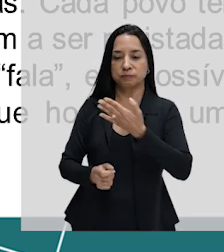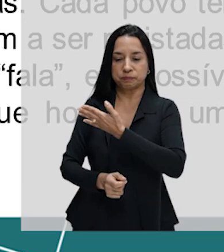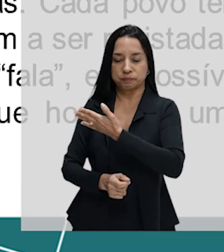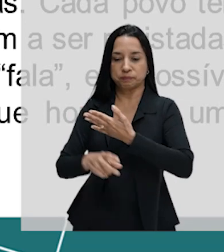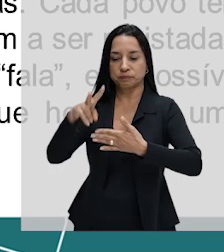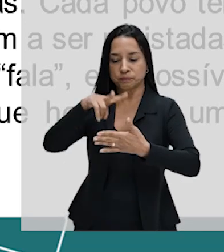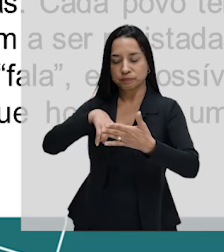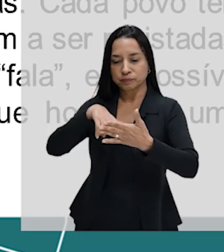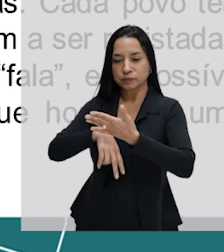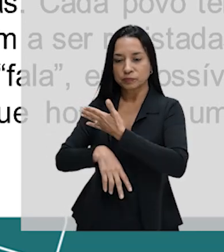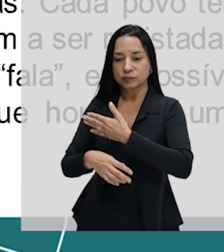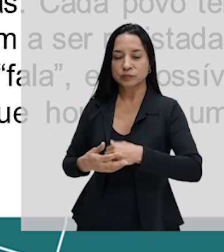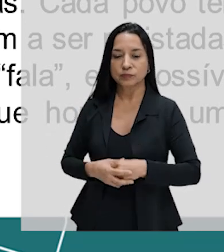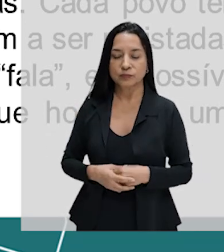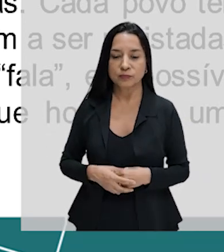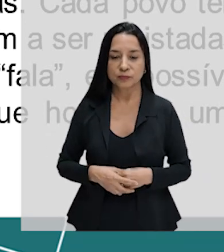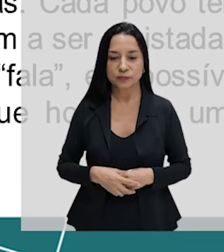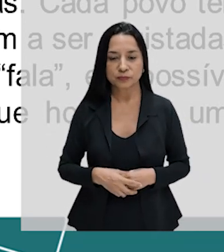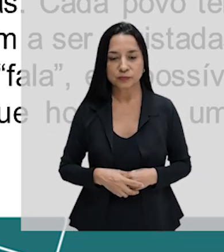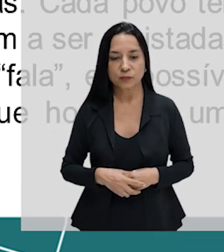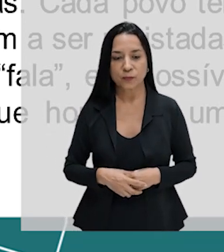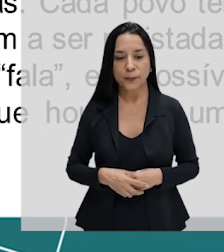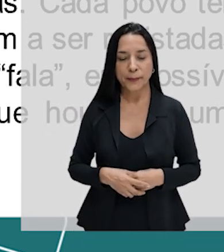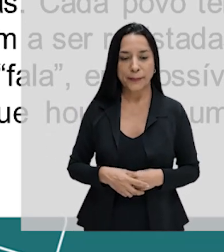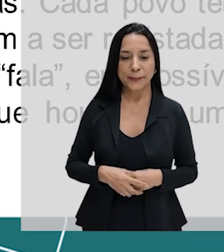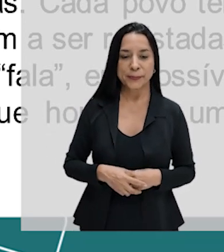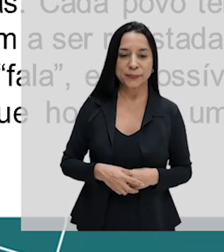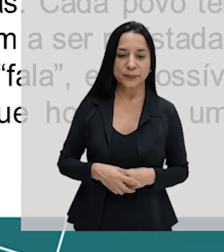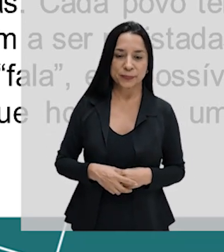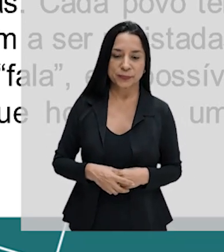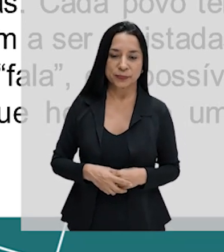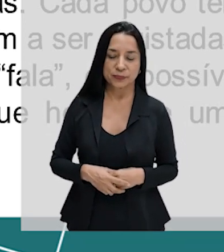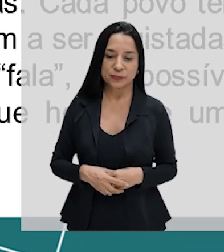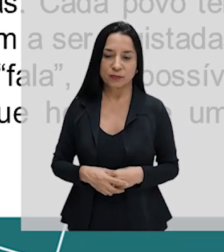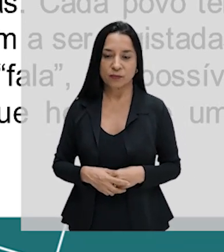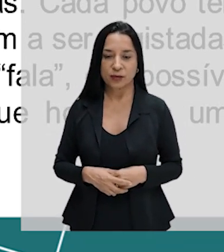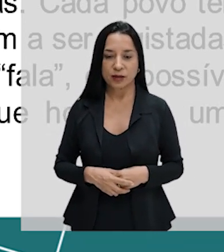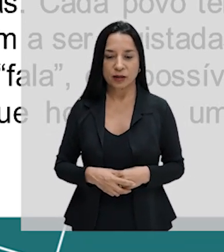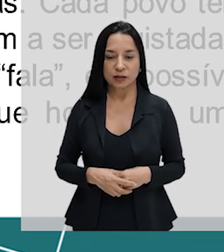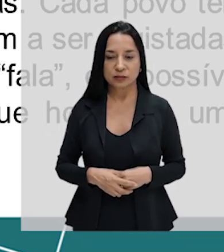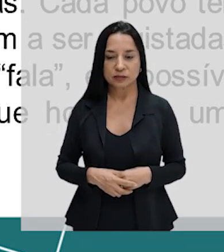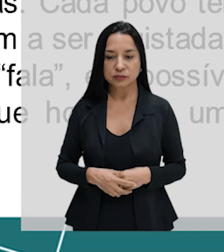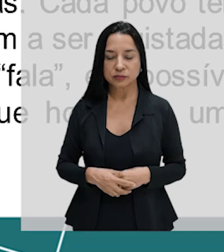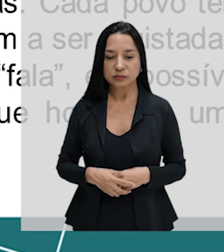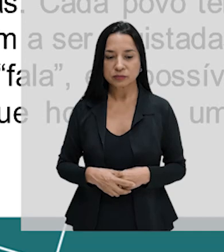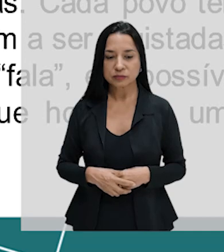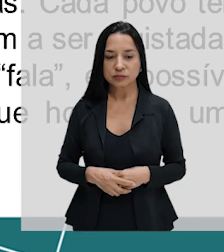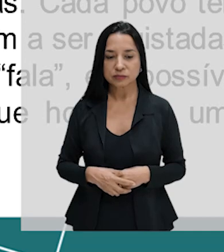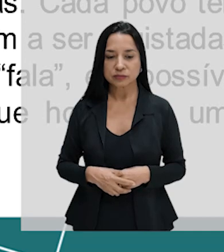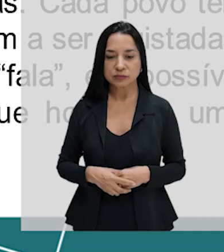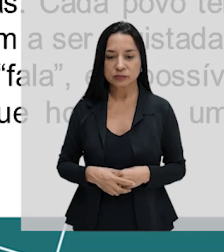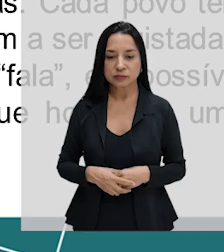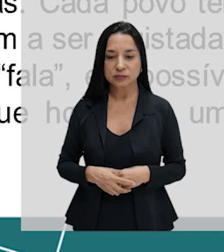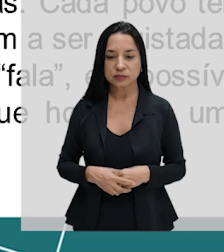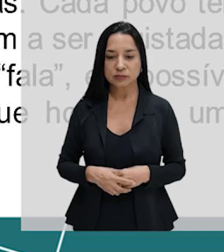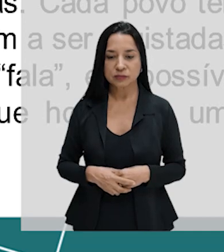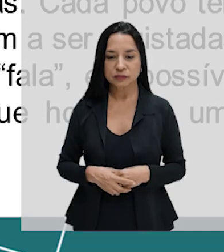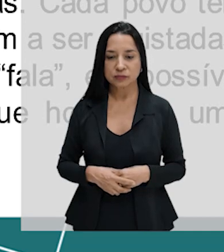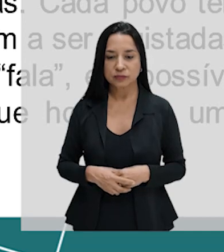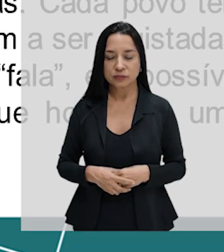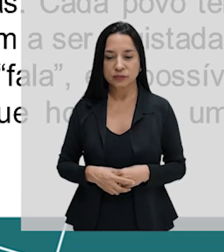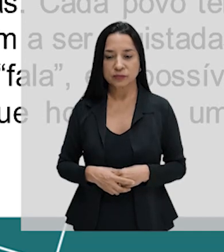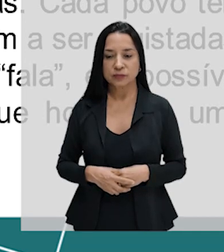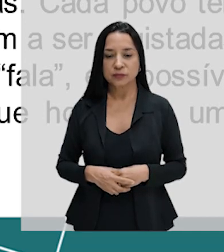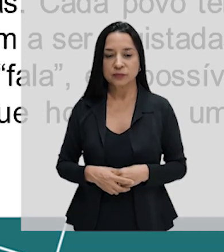explicar fenômenos misteriosos ou sobrenaturais, relacionados com fatos verídicos ou